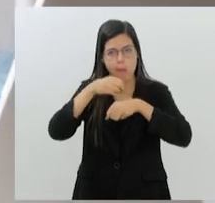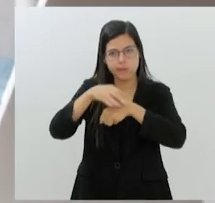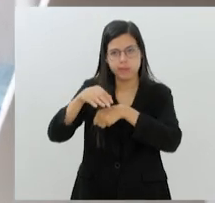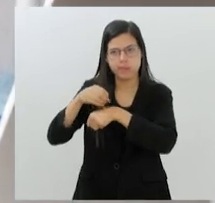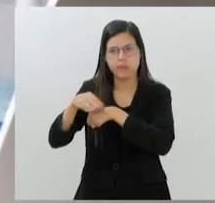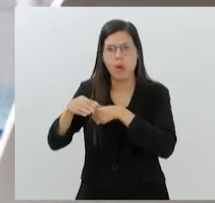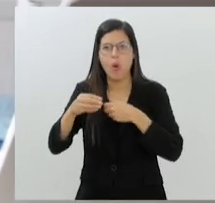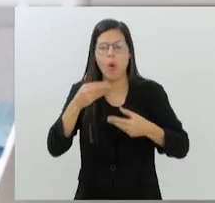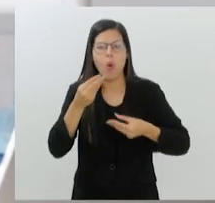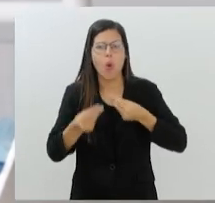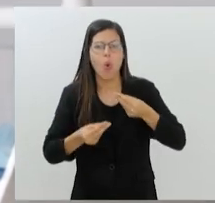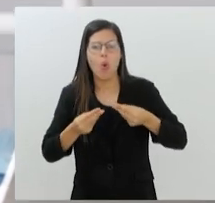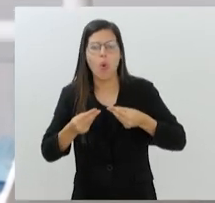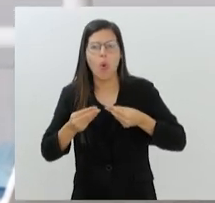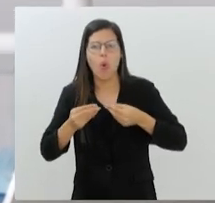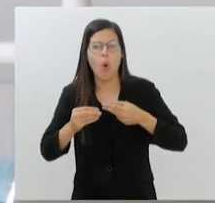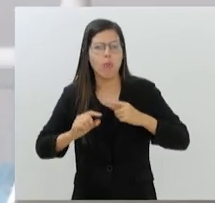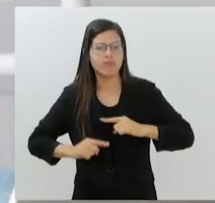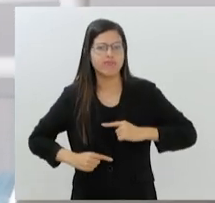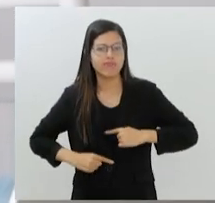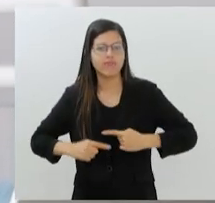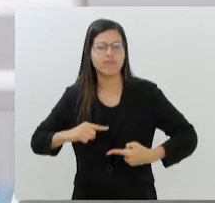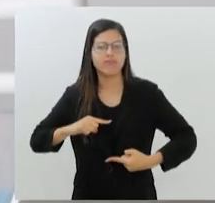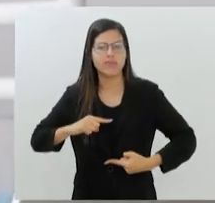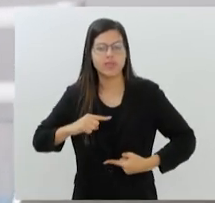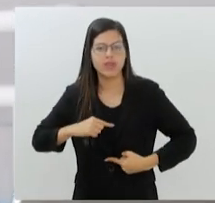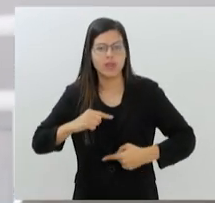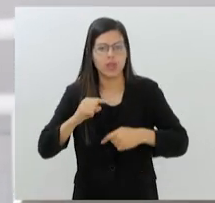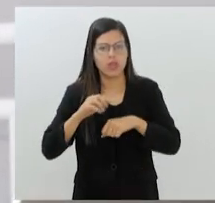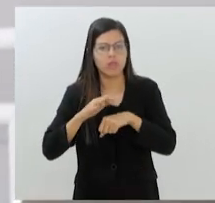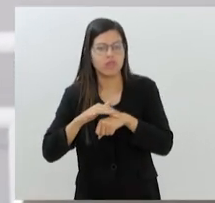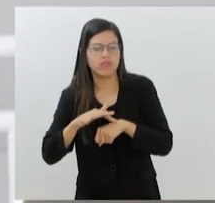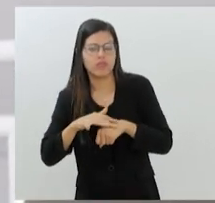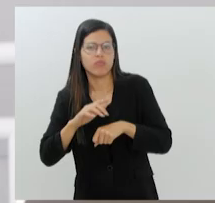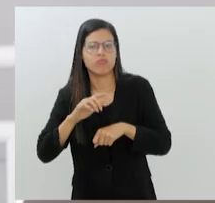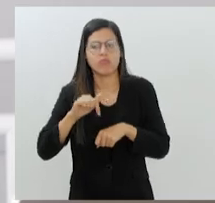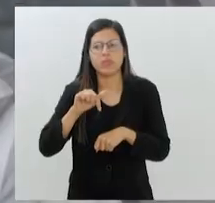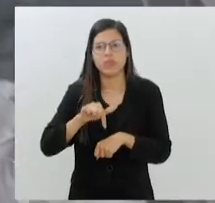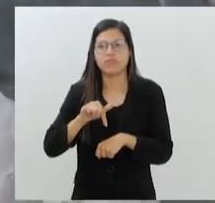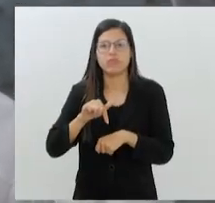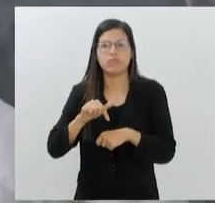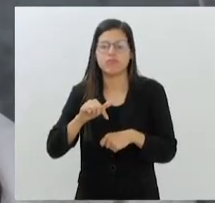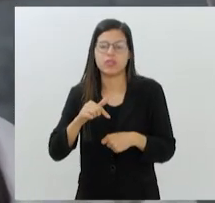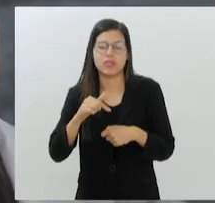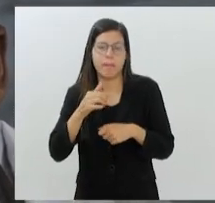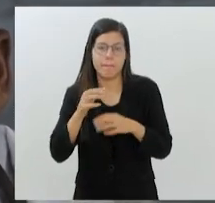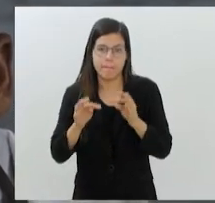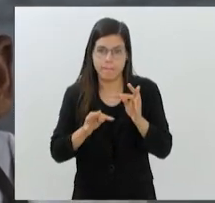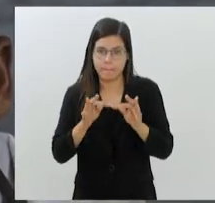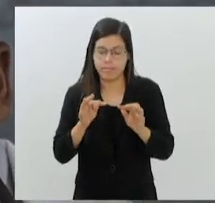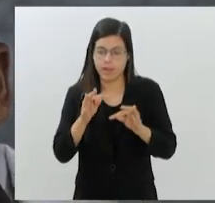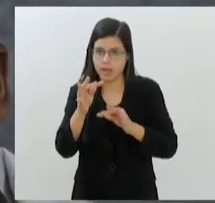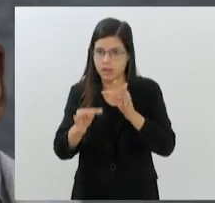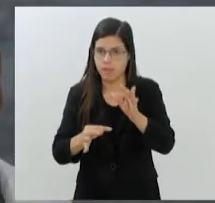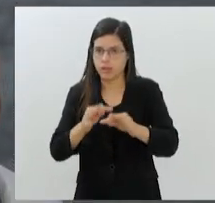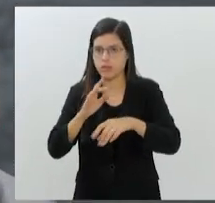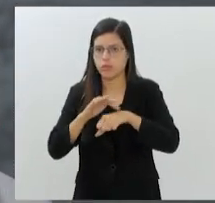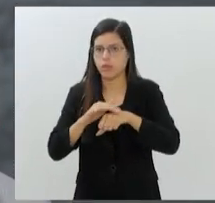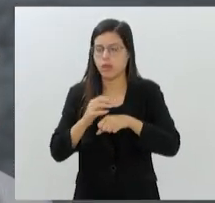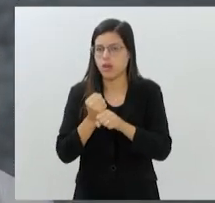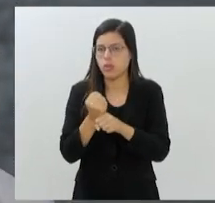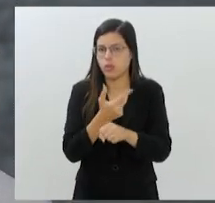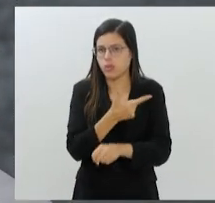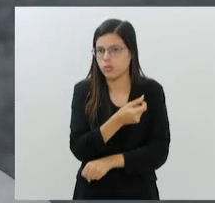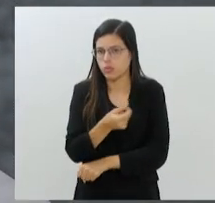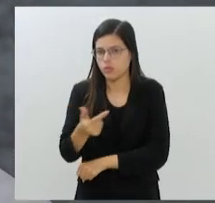transmissão, sintomas, diagnóstico, prevenção e tratamento da doença. Em 2022, o Brasil teve mais